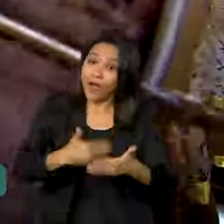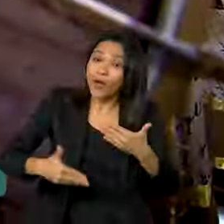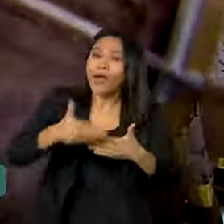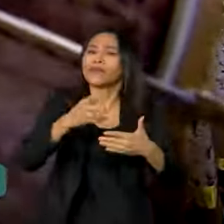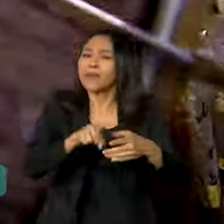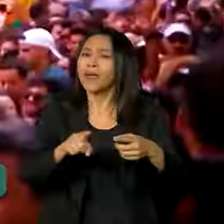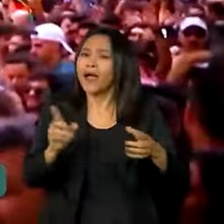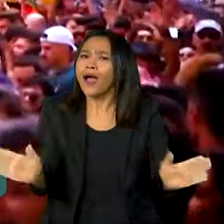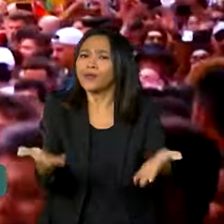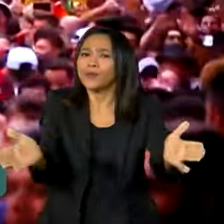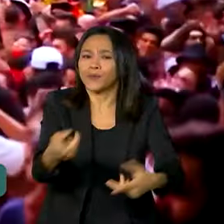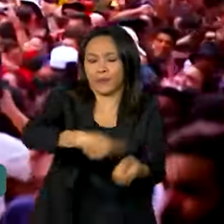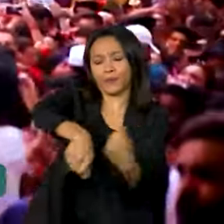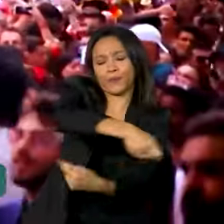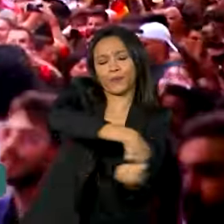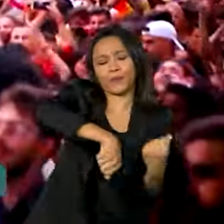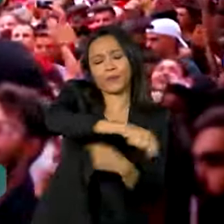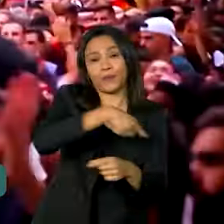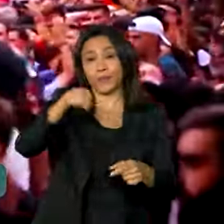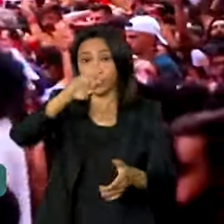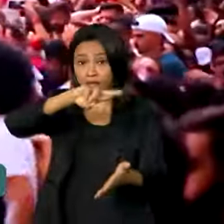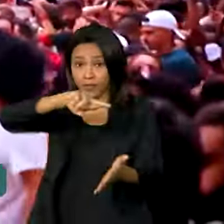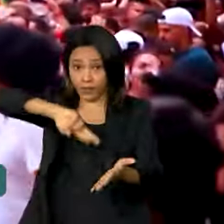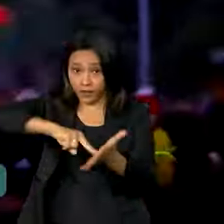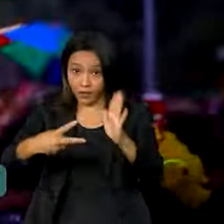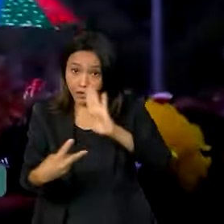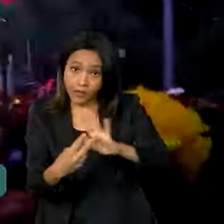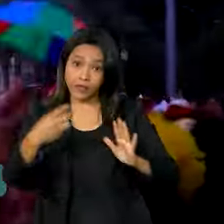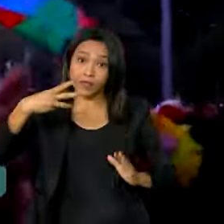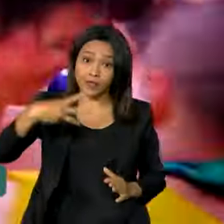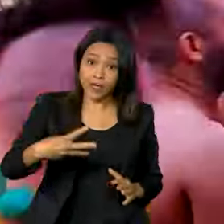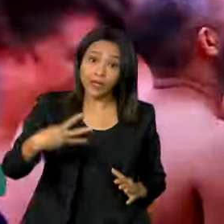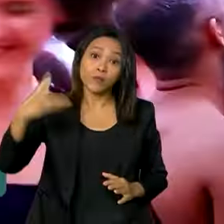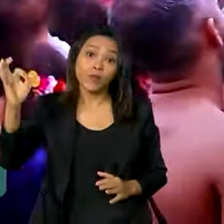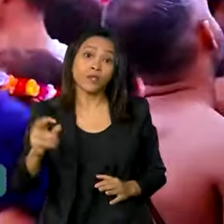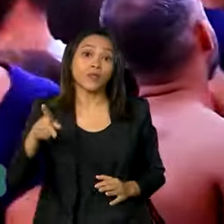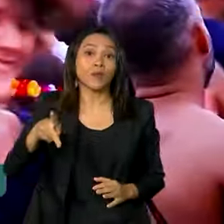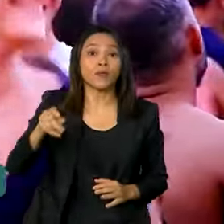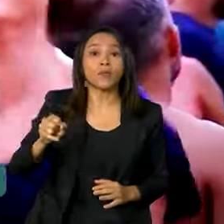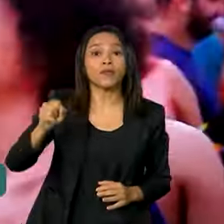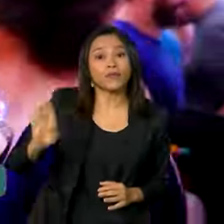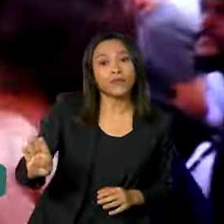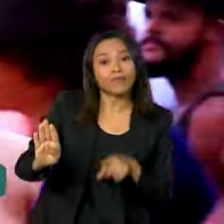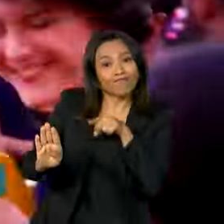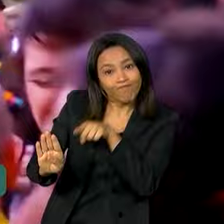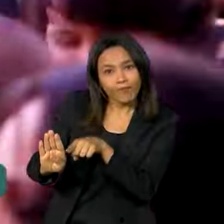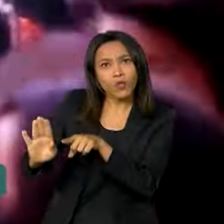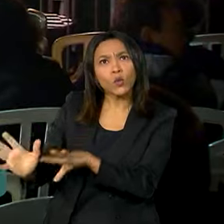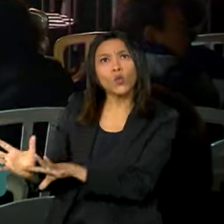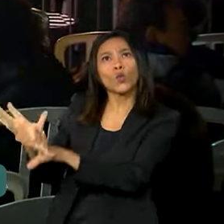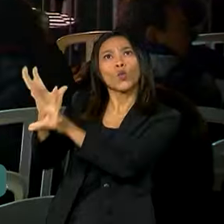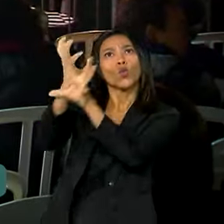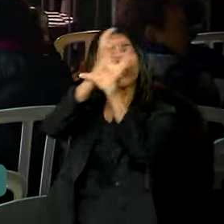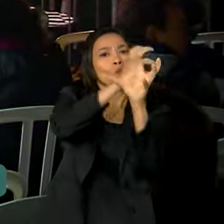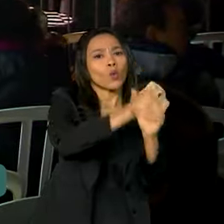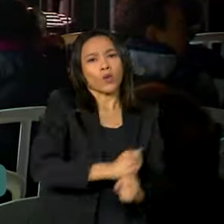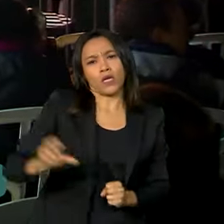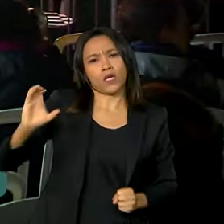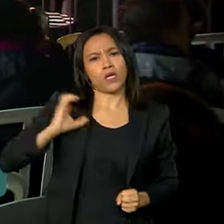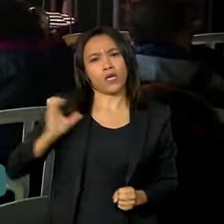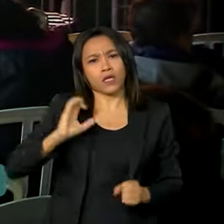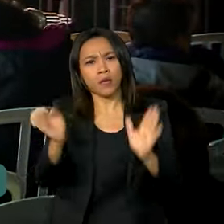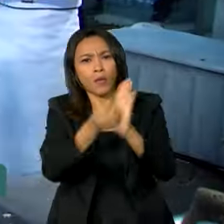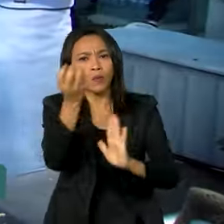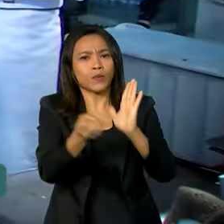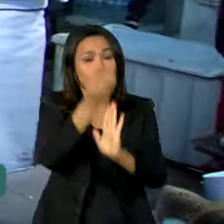para a economia, representando mais de 3% do produto interno bruto, ou seja, de toda a riqueza produzida